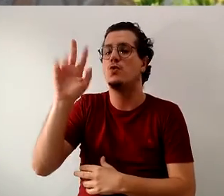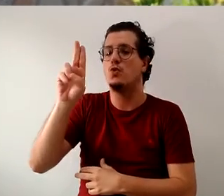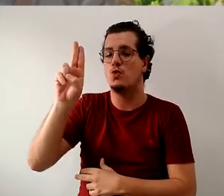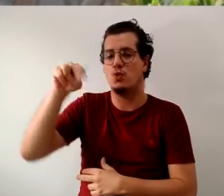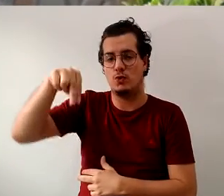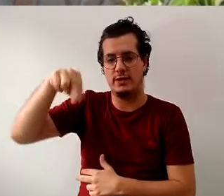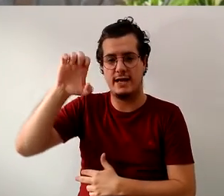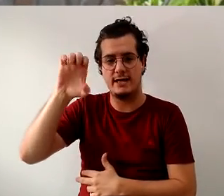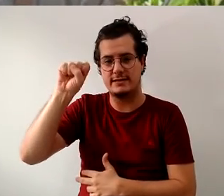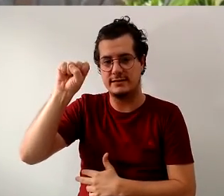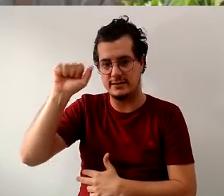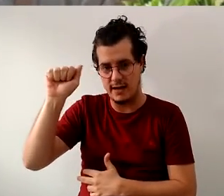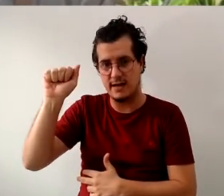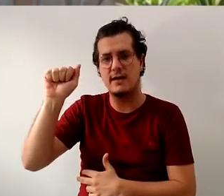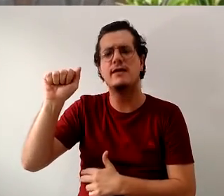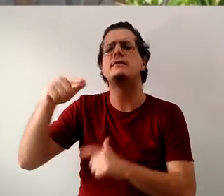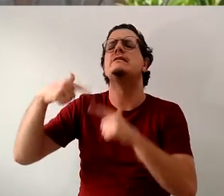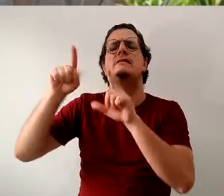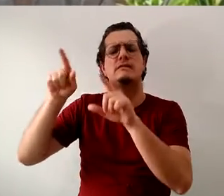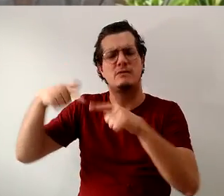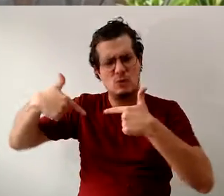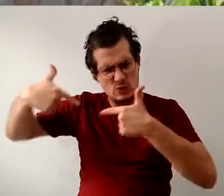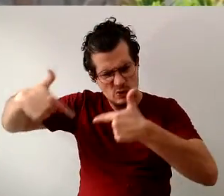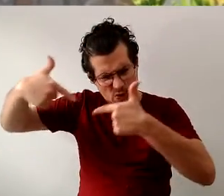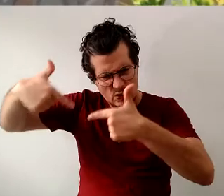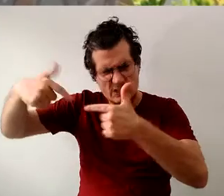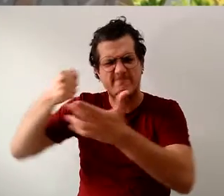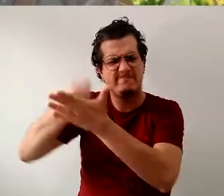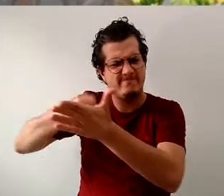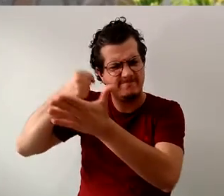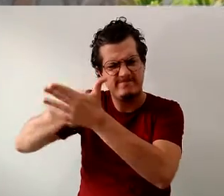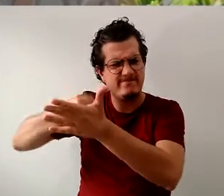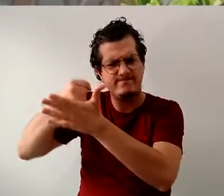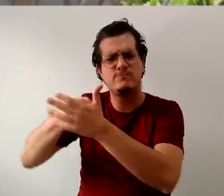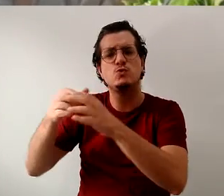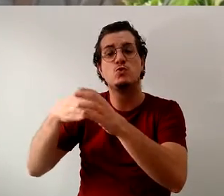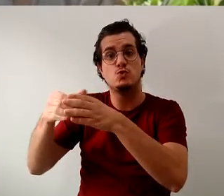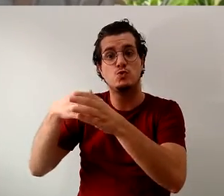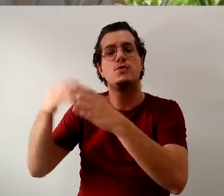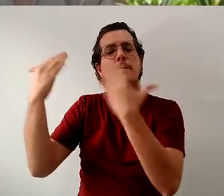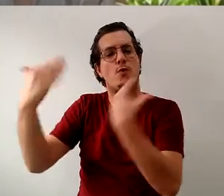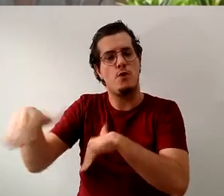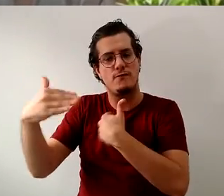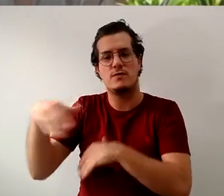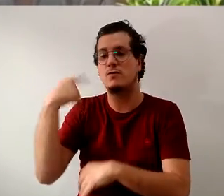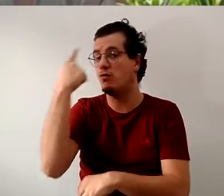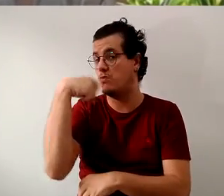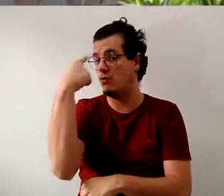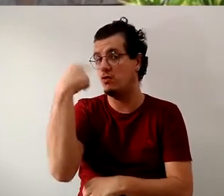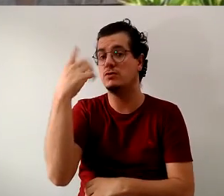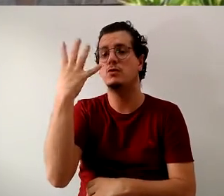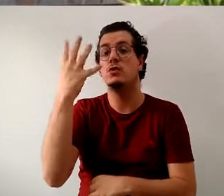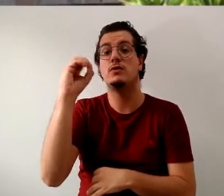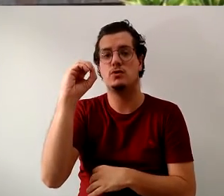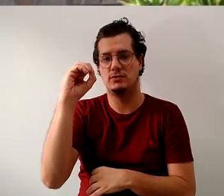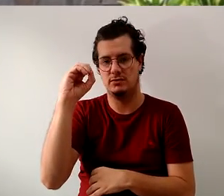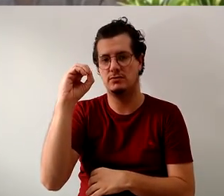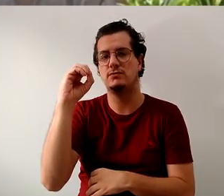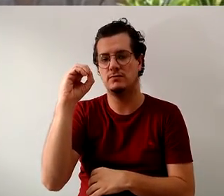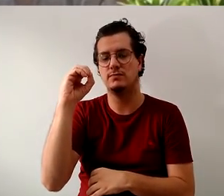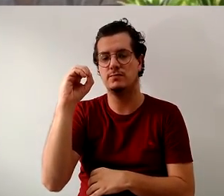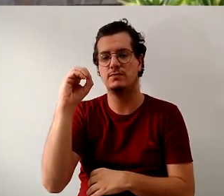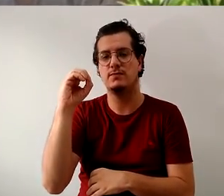da FUNESA, a luta pelo concurso dos professores, as 40 horas, o concurso dos